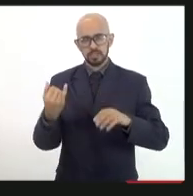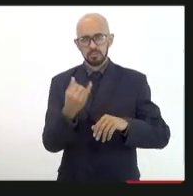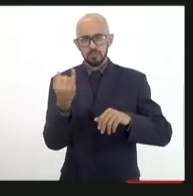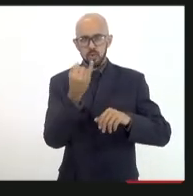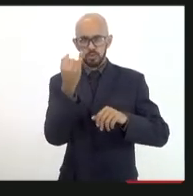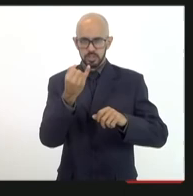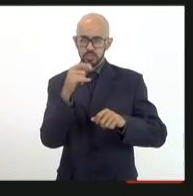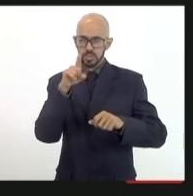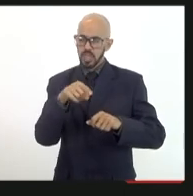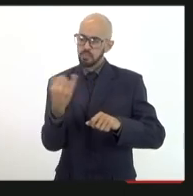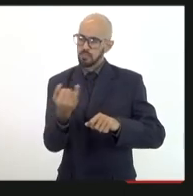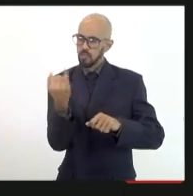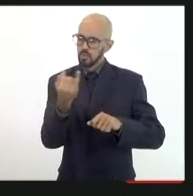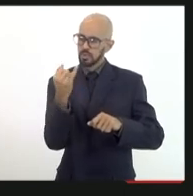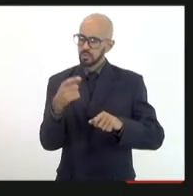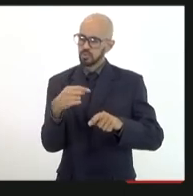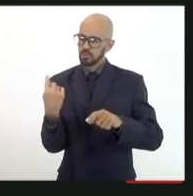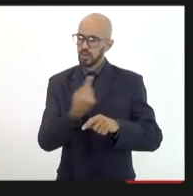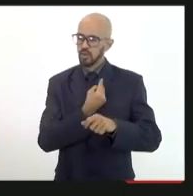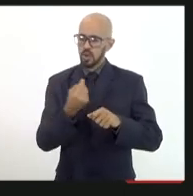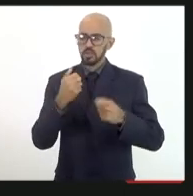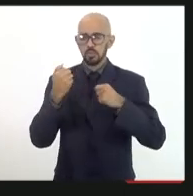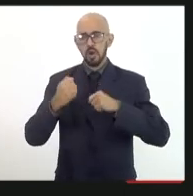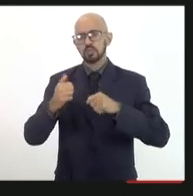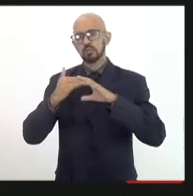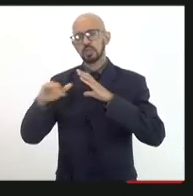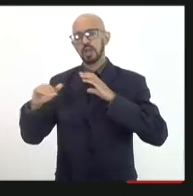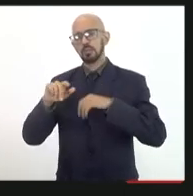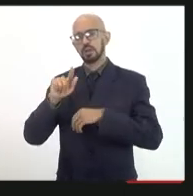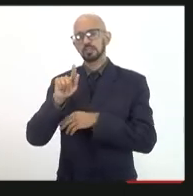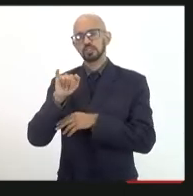pena a leitura para todos eu posso mandar para a Geisa e depois ela